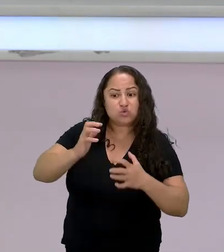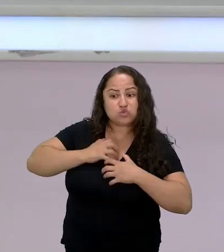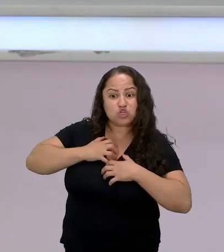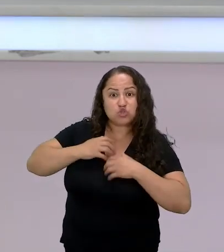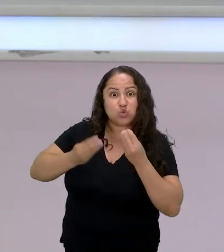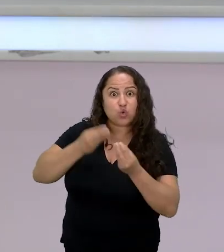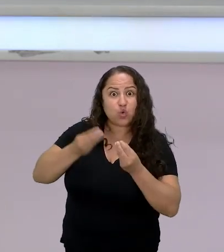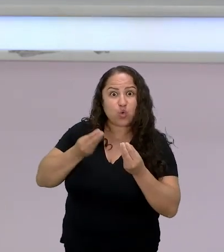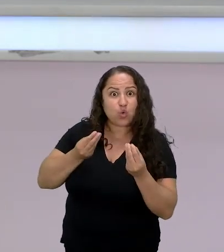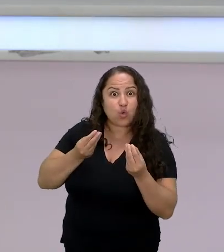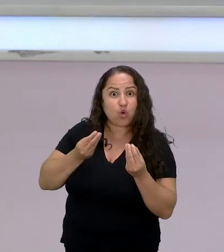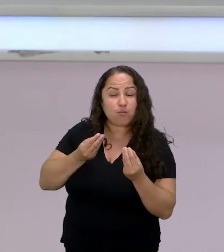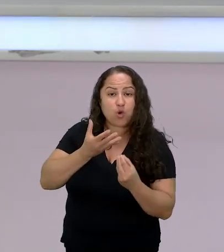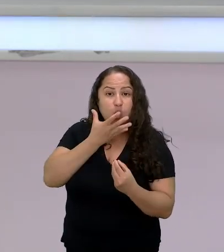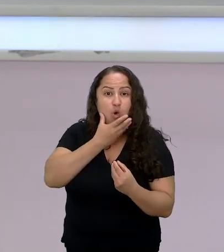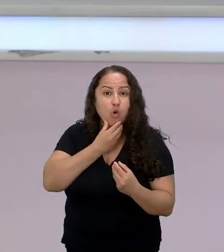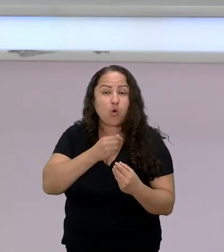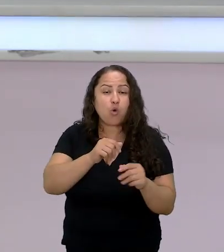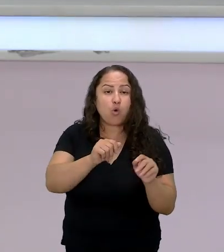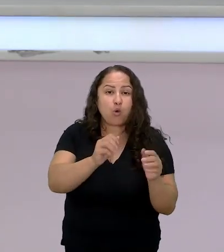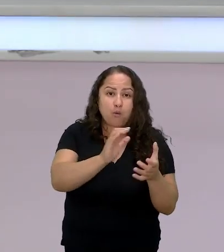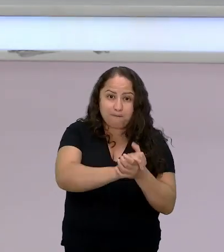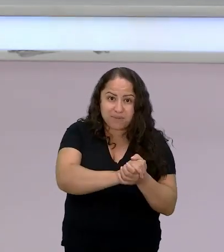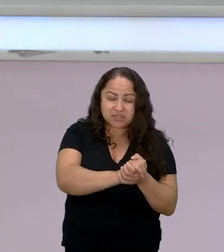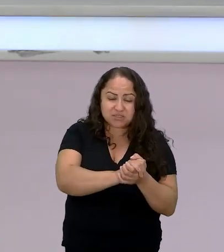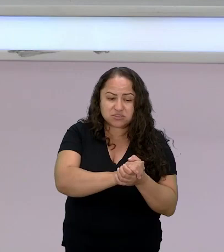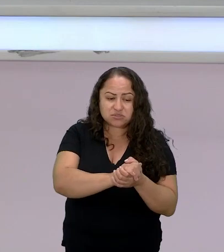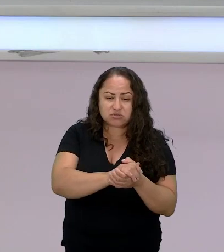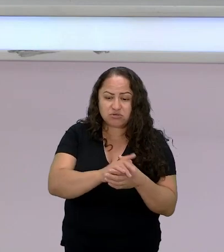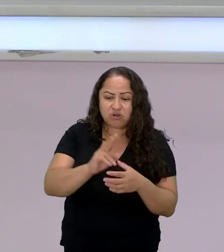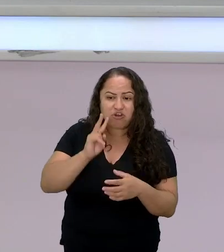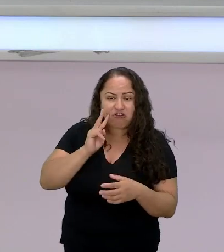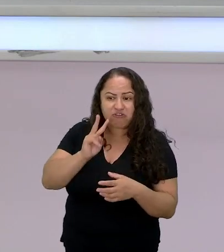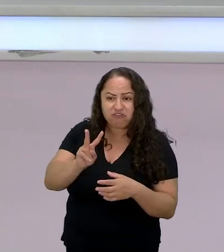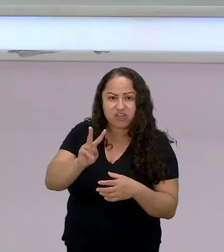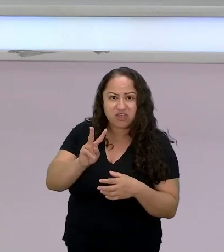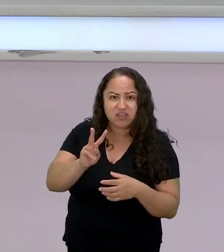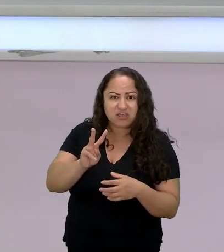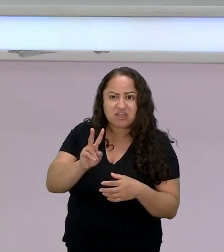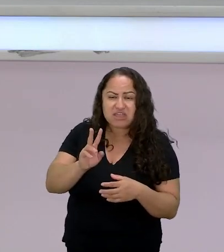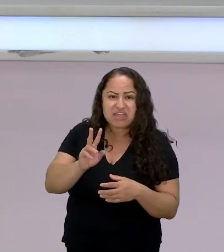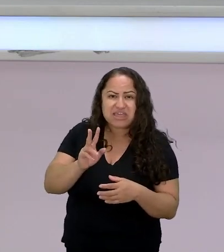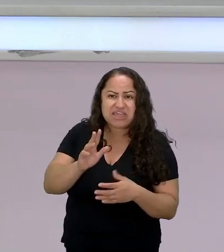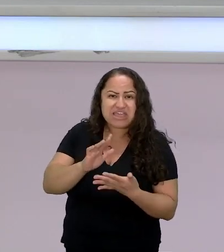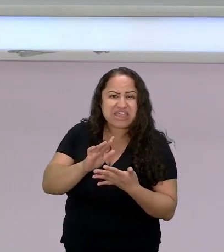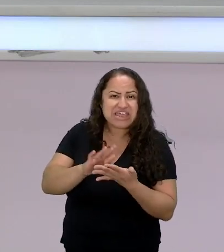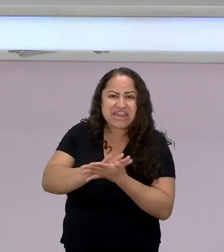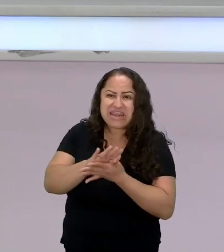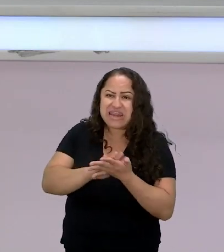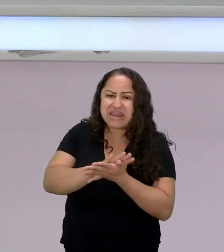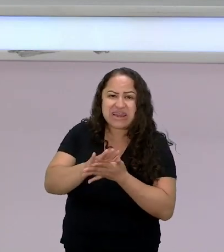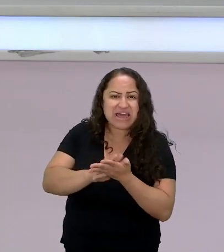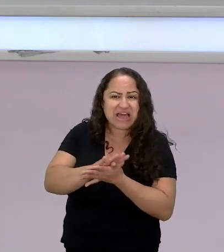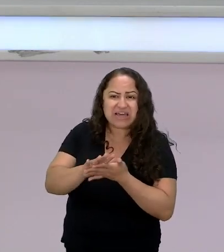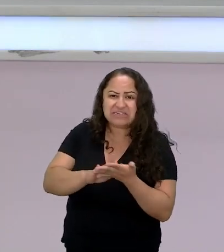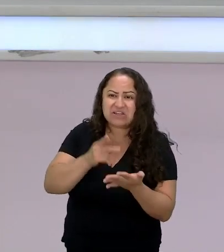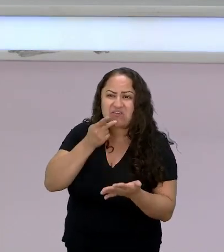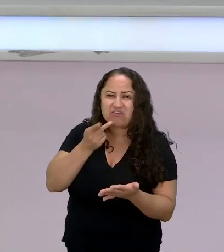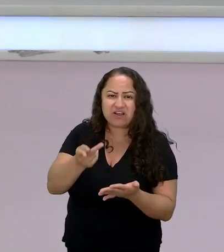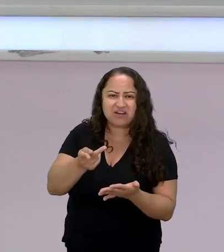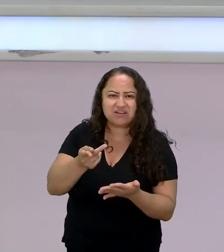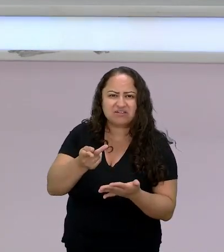faz né se comporta diante de tanta humilhação mas o que é ser um escravo um